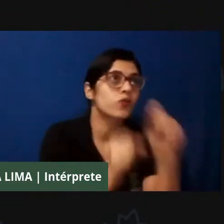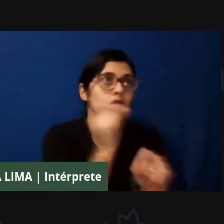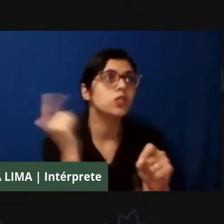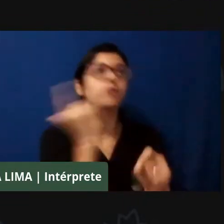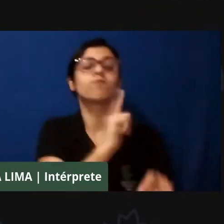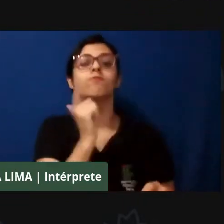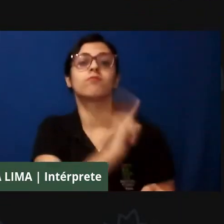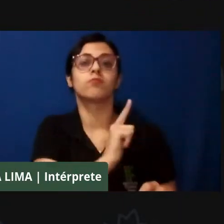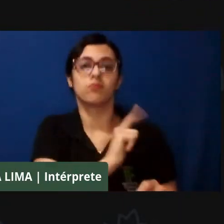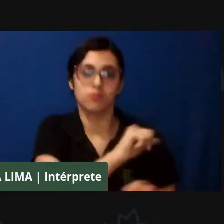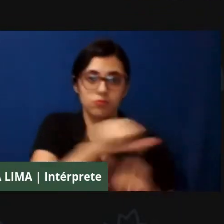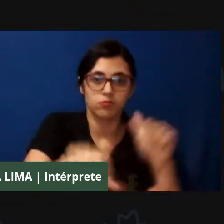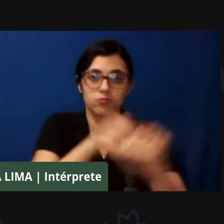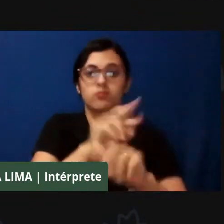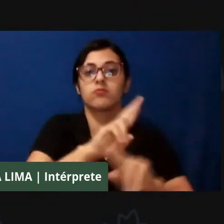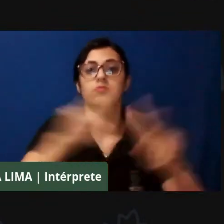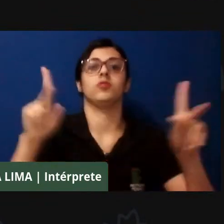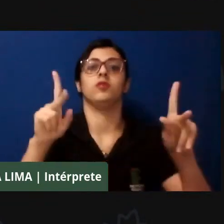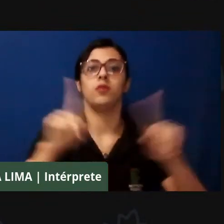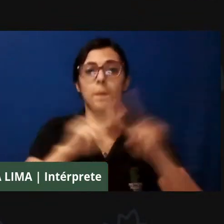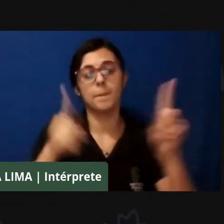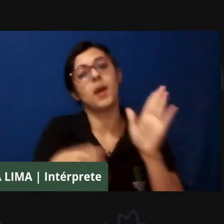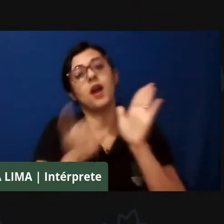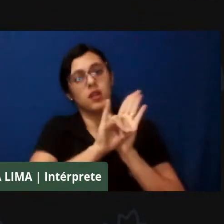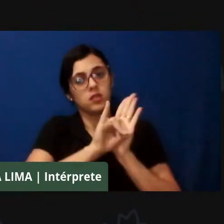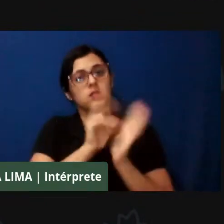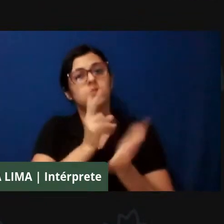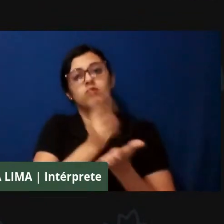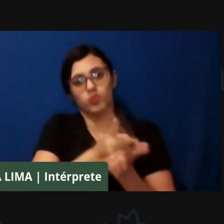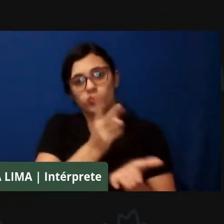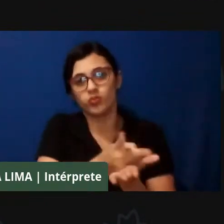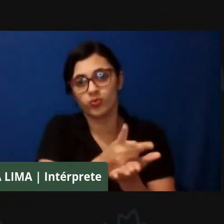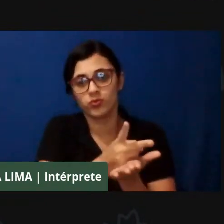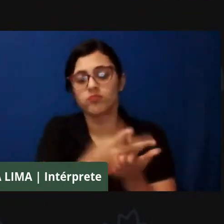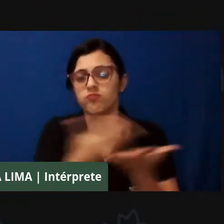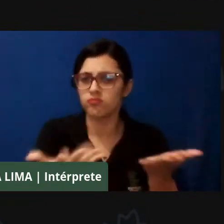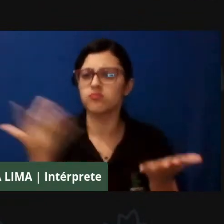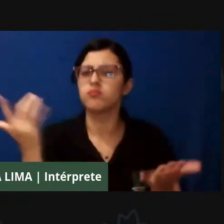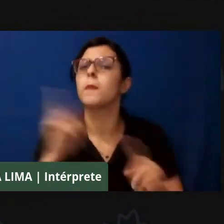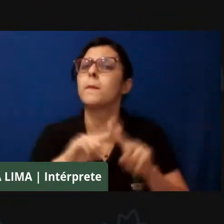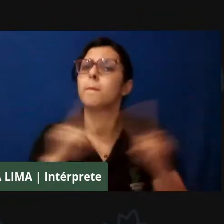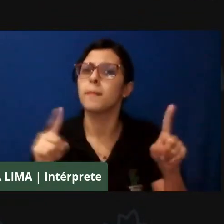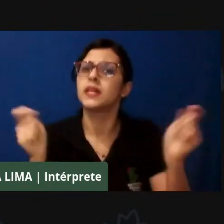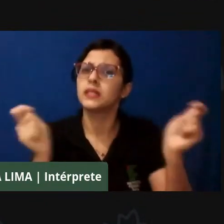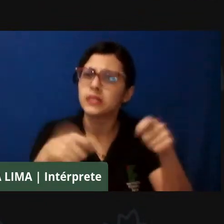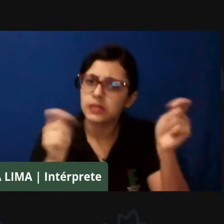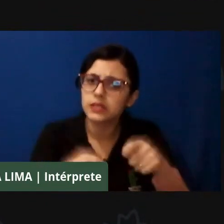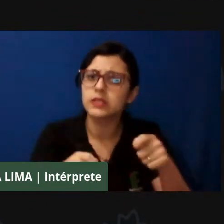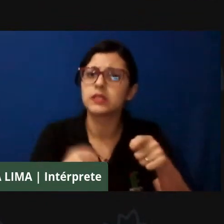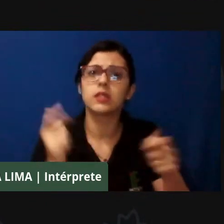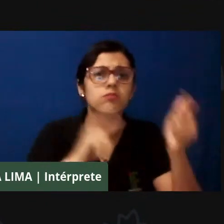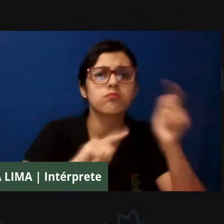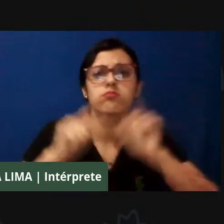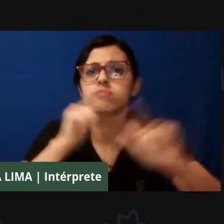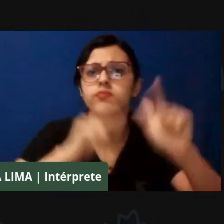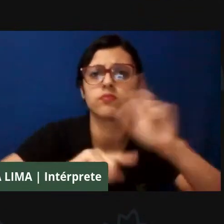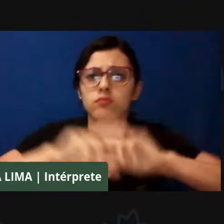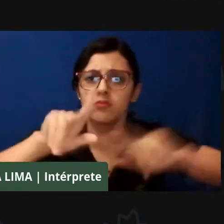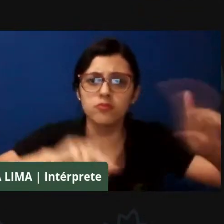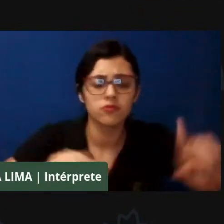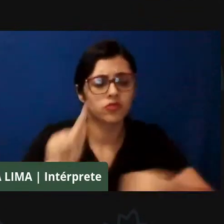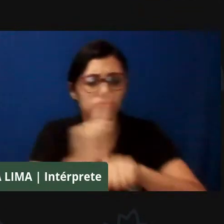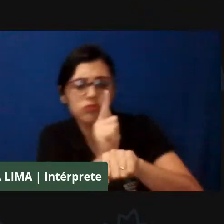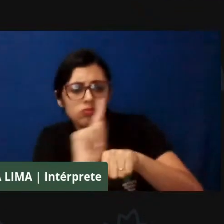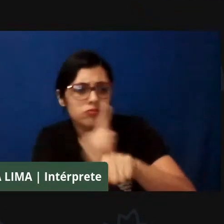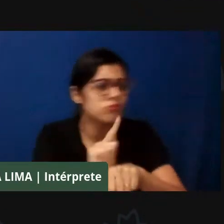quem nós somos, e aí trazer outras possibilidades de gerir, de gestar, de